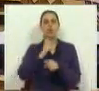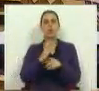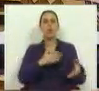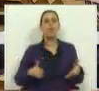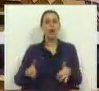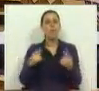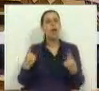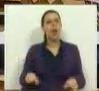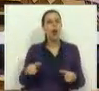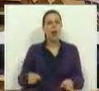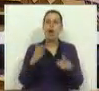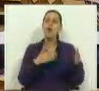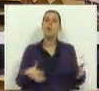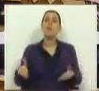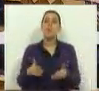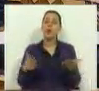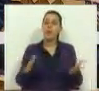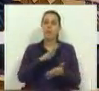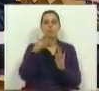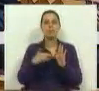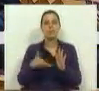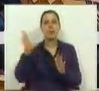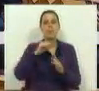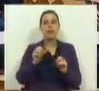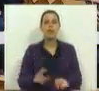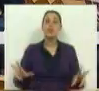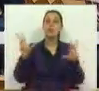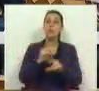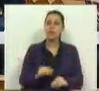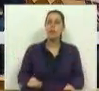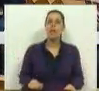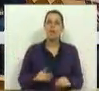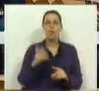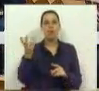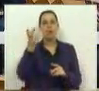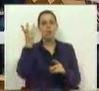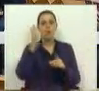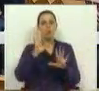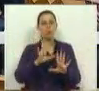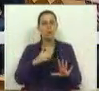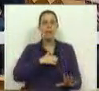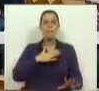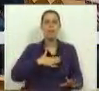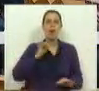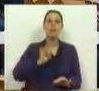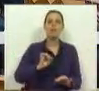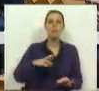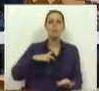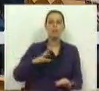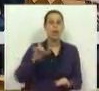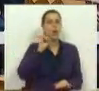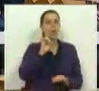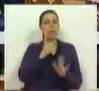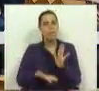caminho também aqui. Que é um caminho de introduzir maior inovação na cultura empresarial em Portugal. De maior